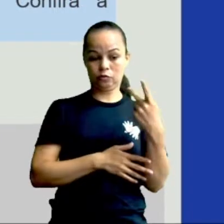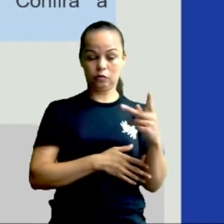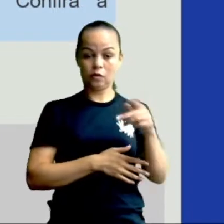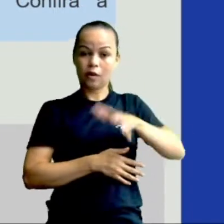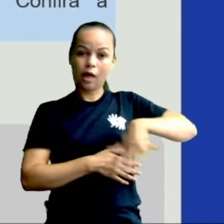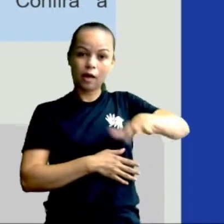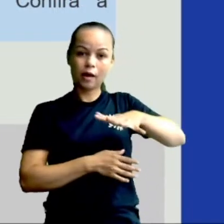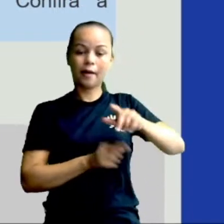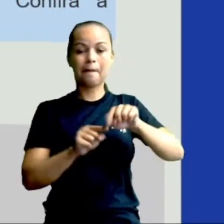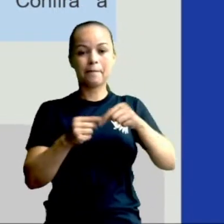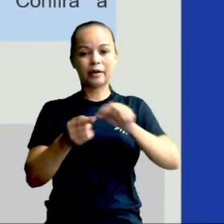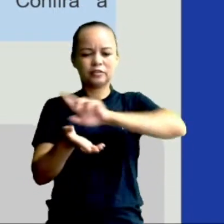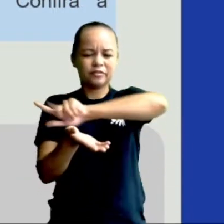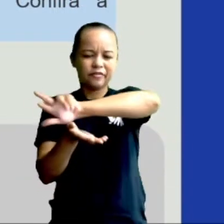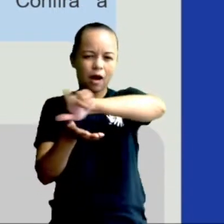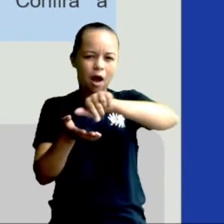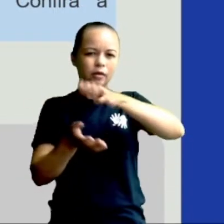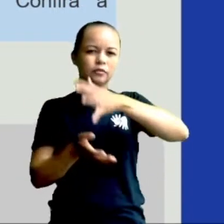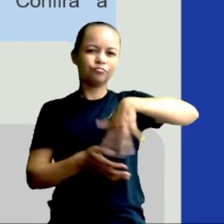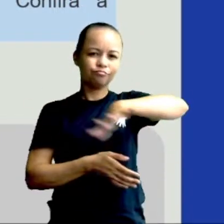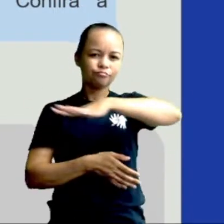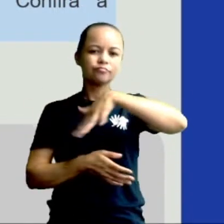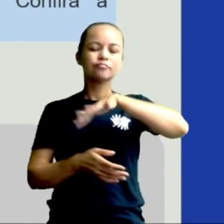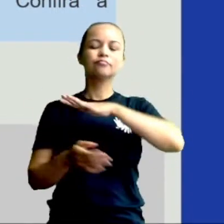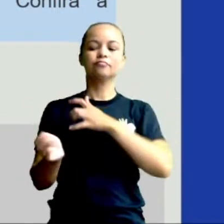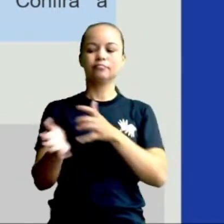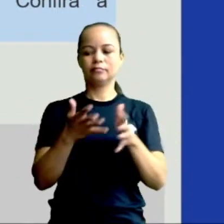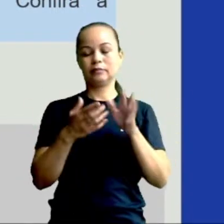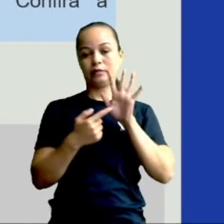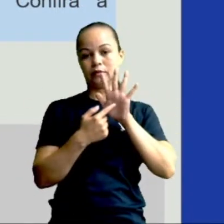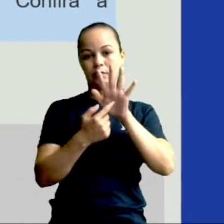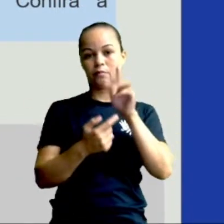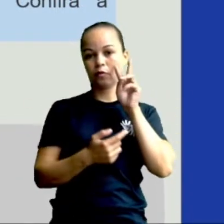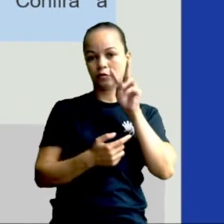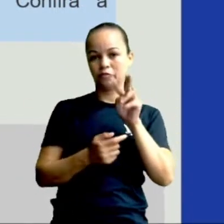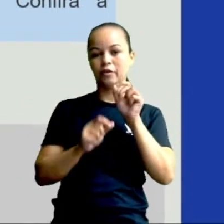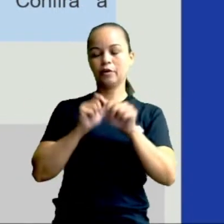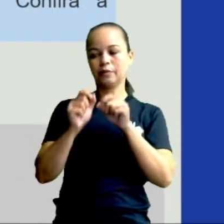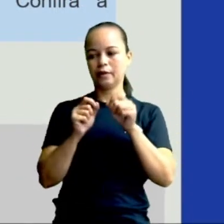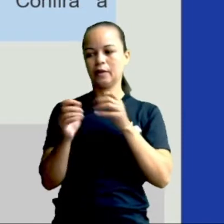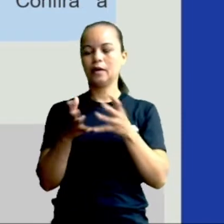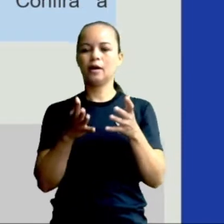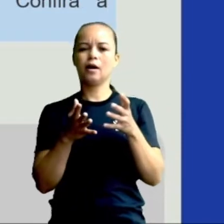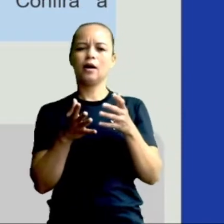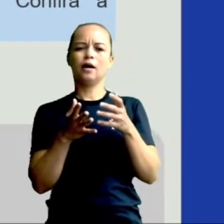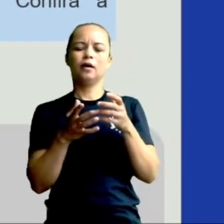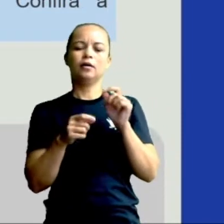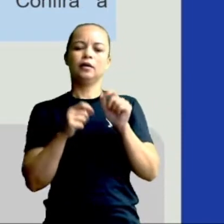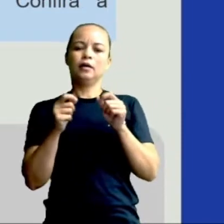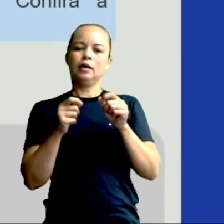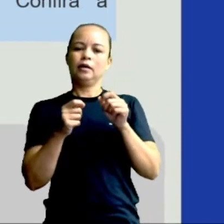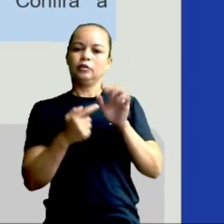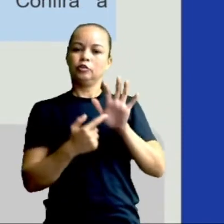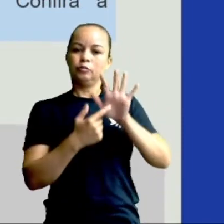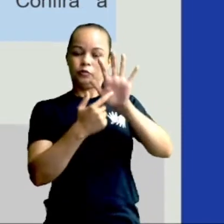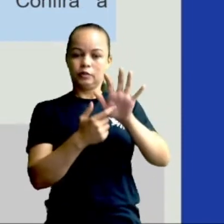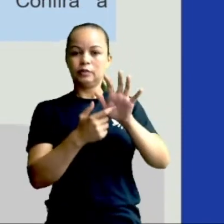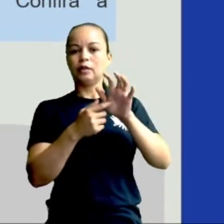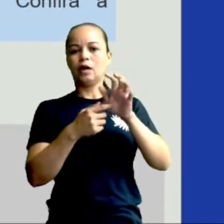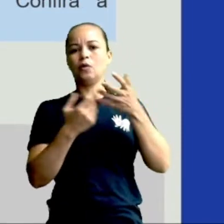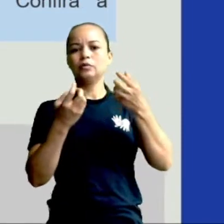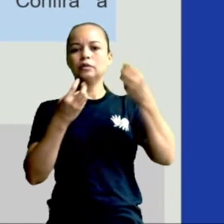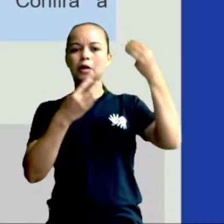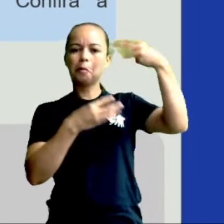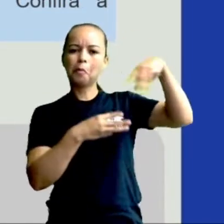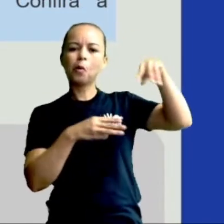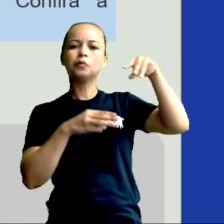área, mas em diversas, né? Aí a gente pode ver aí, ó, que foram, é, inclusive até a exposição de museu, né,